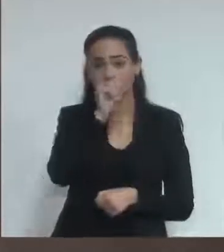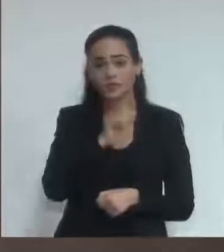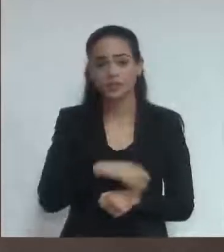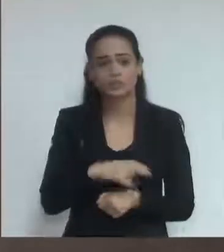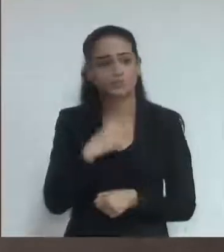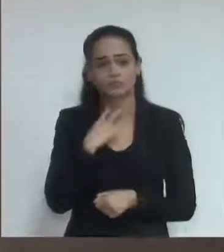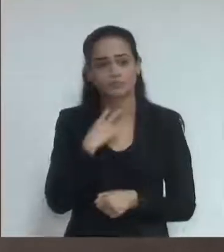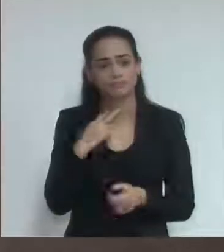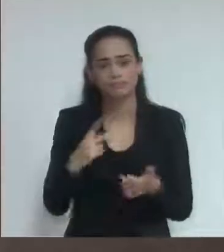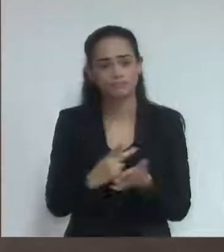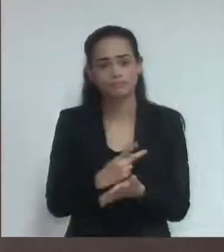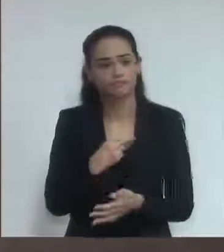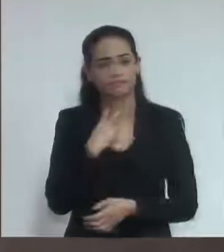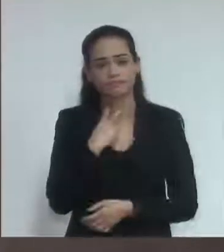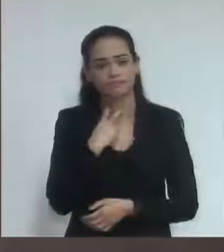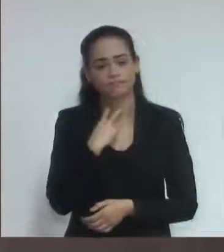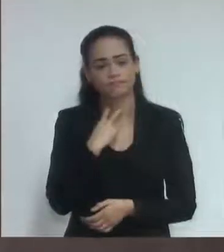erramos.